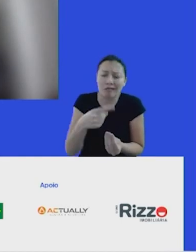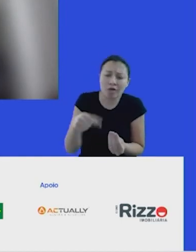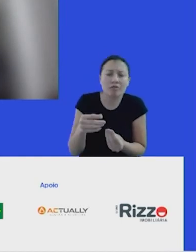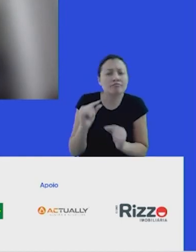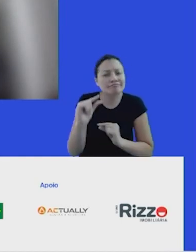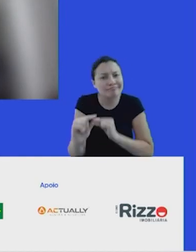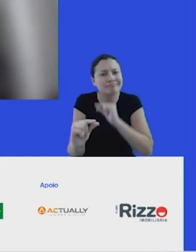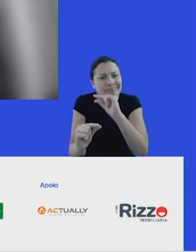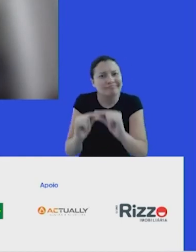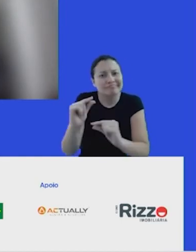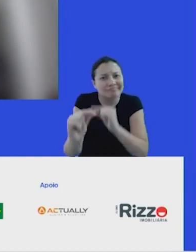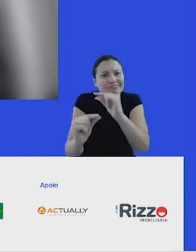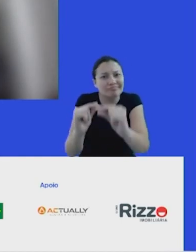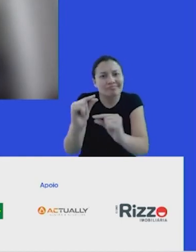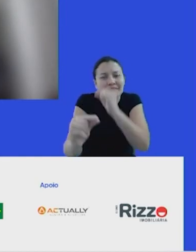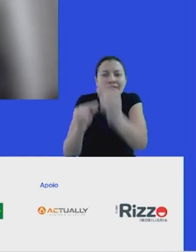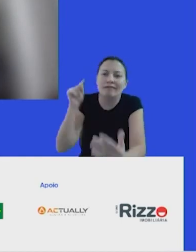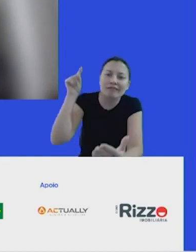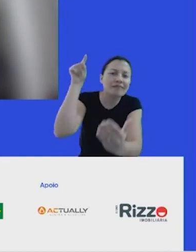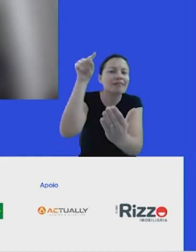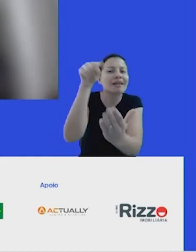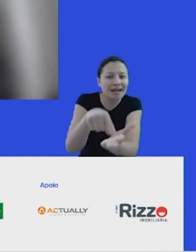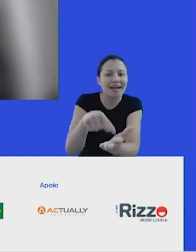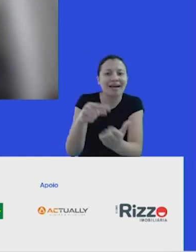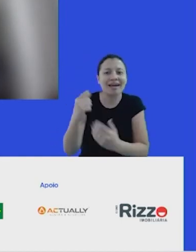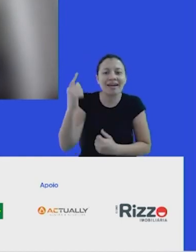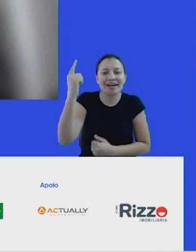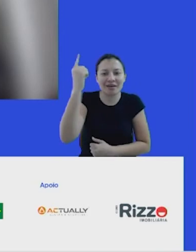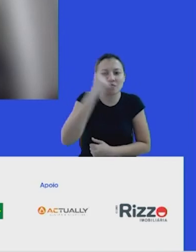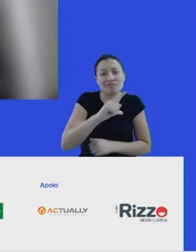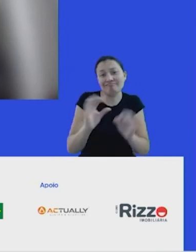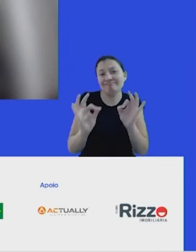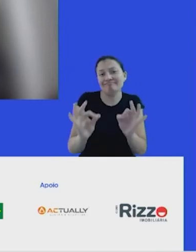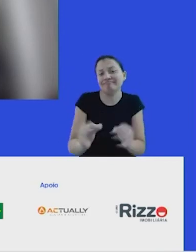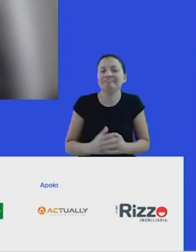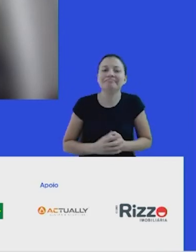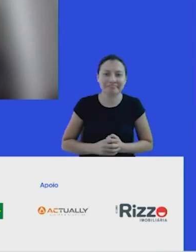você falou, fazendo com que chegue esse futuro e não fique apenas em uma visão distante.